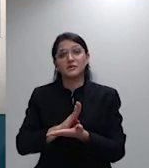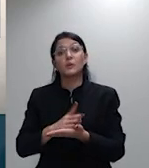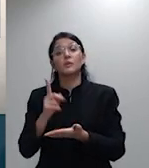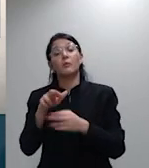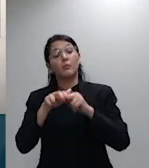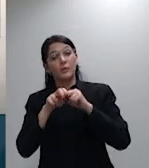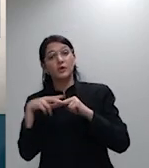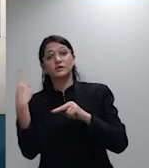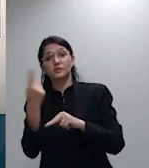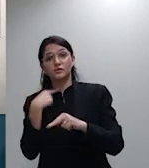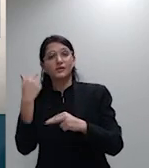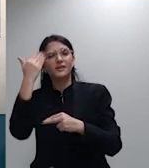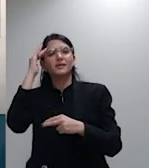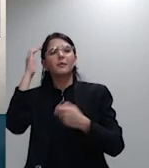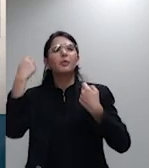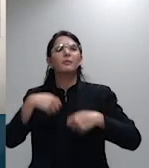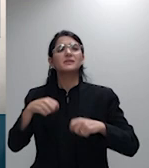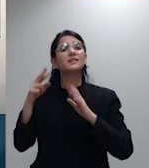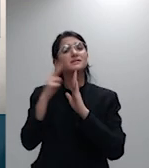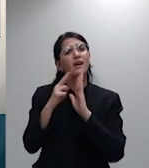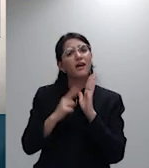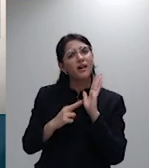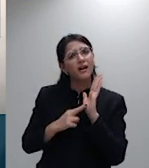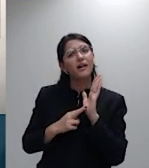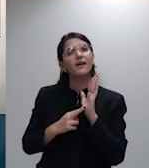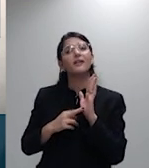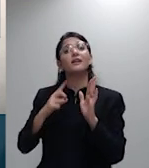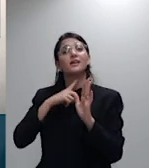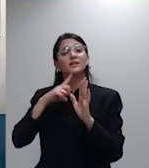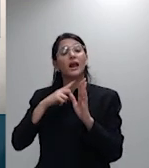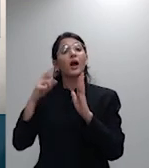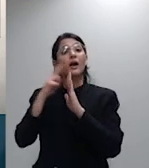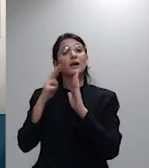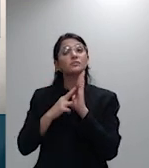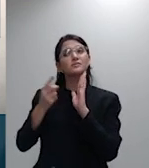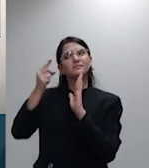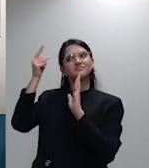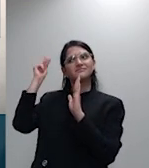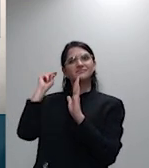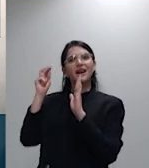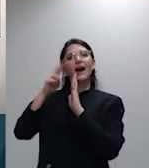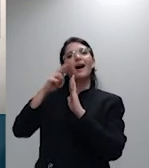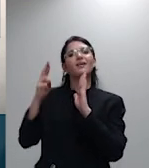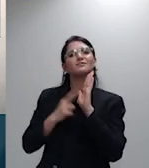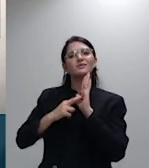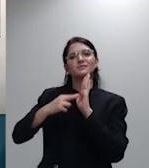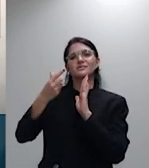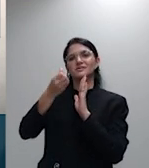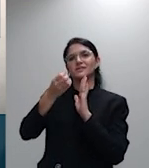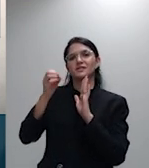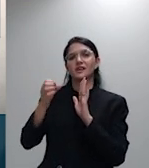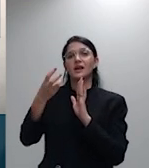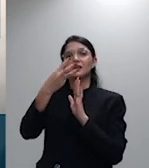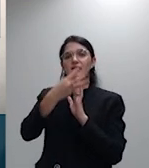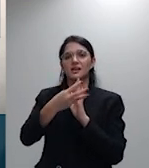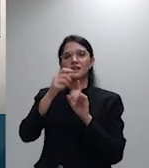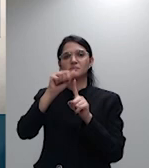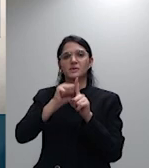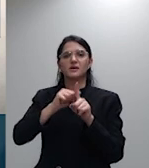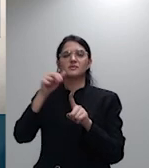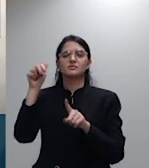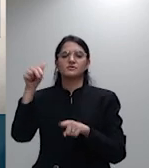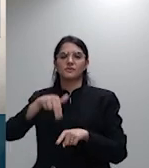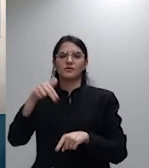há uma resolução até anterior a 63 de 3 de novembro de 99 a resolução consúmero 6